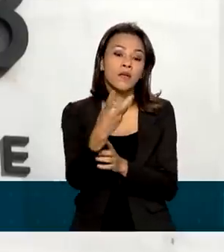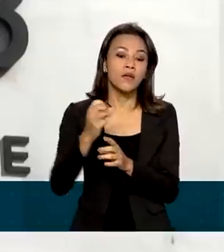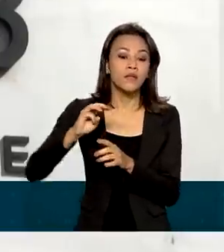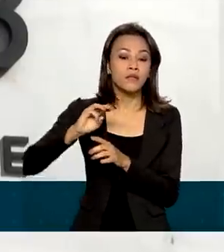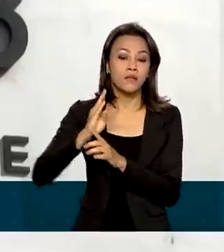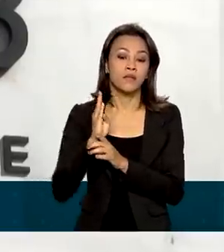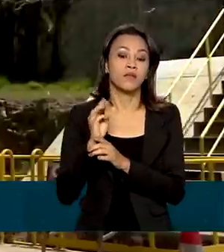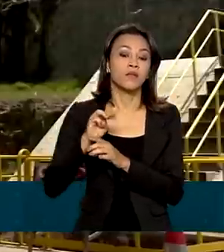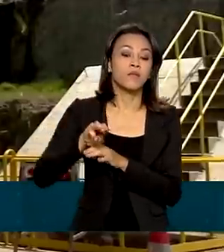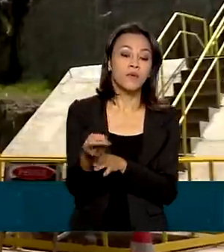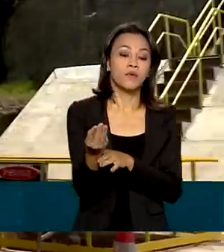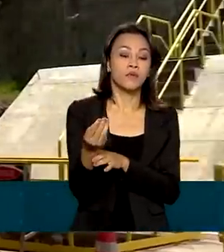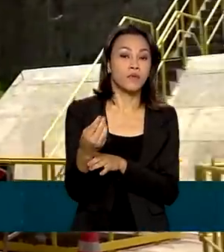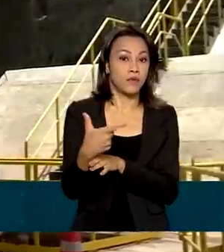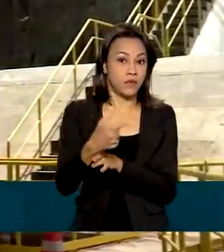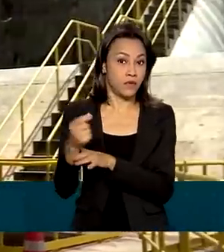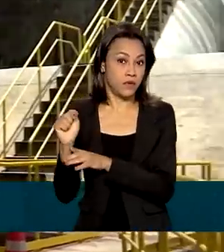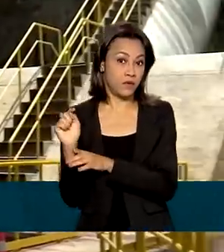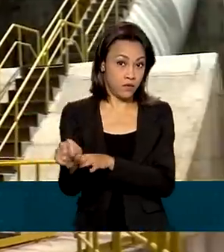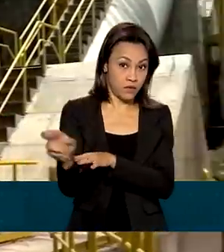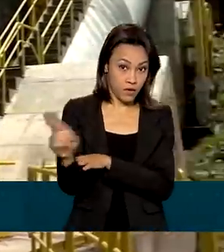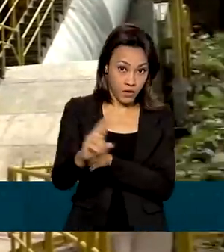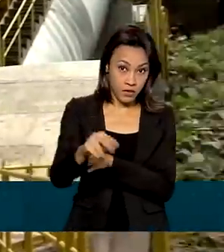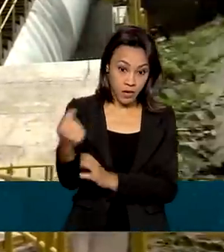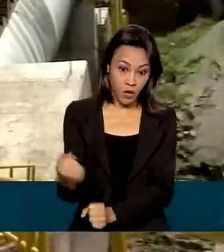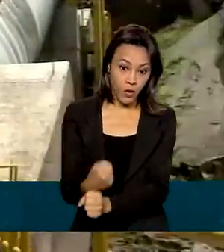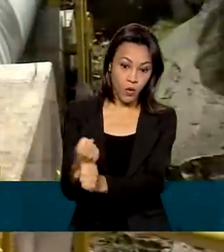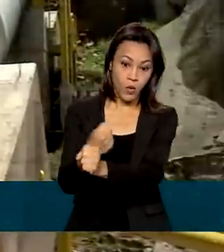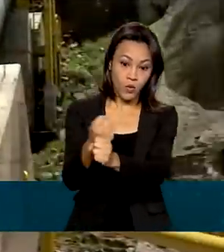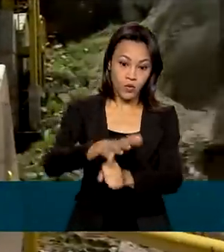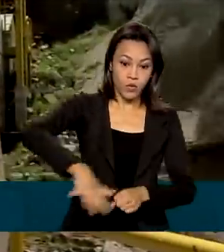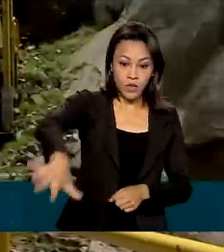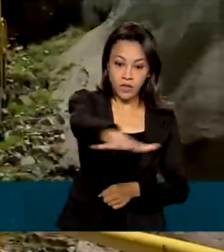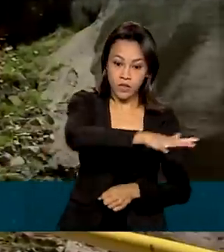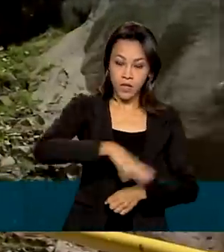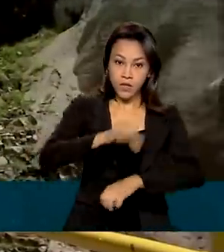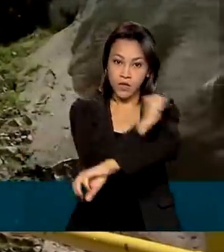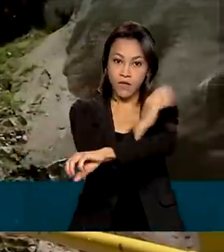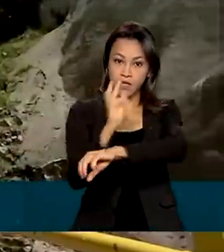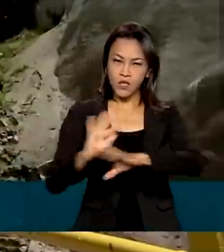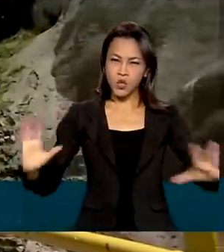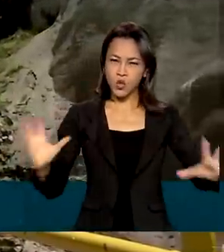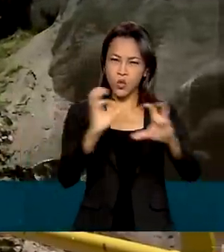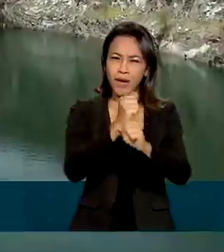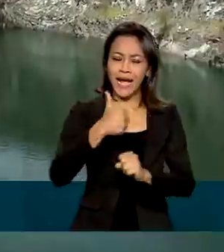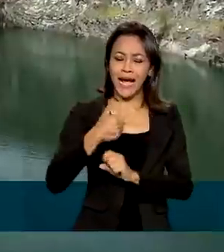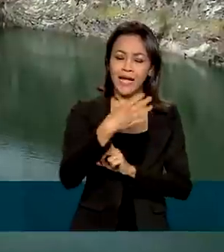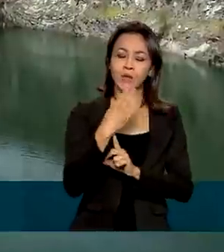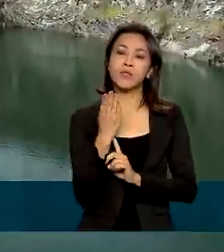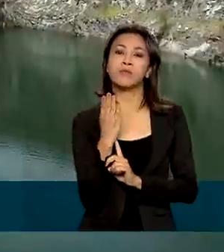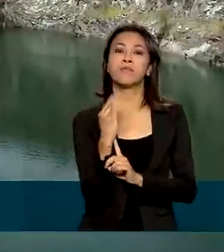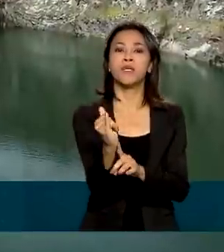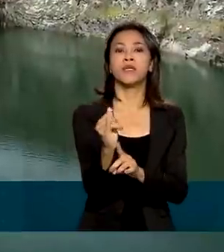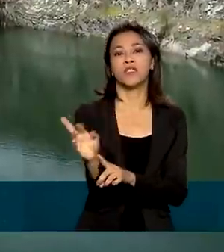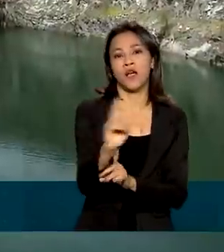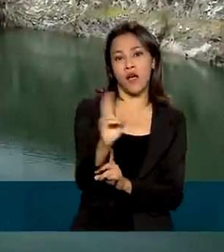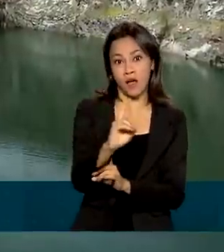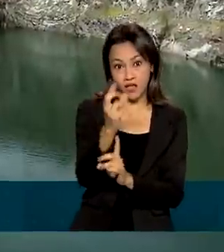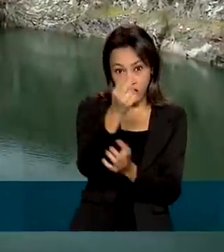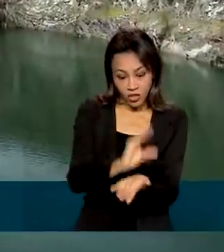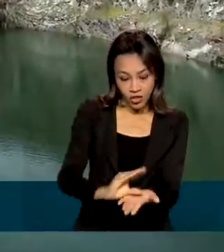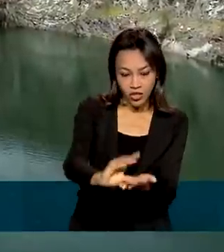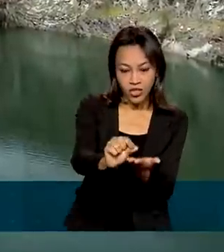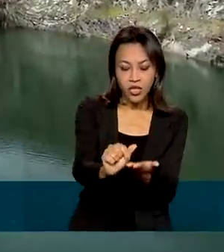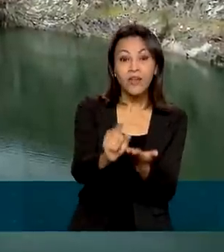de reais nas obras de integração do Rio São Francisco. Ao todo, são 14 bilhões de reais em investimentos que levam qualidade